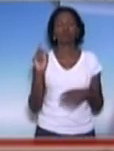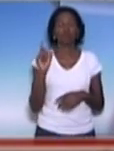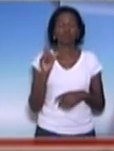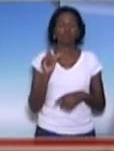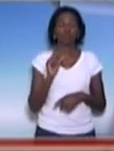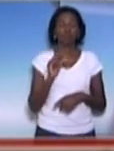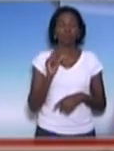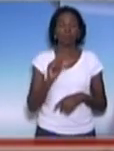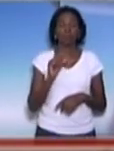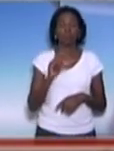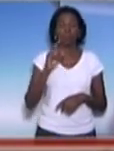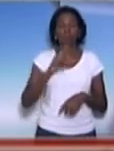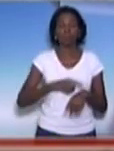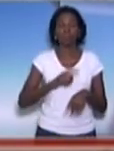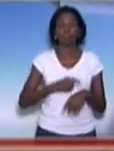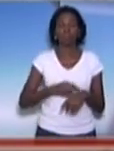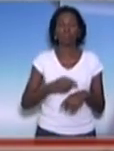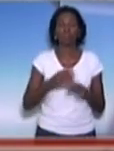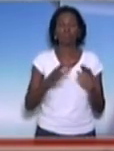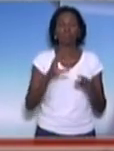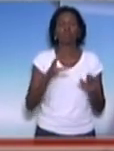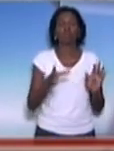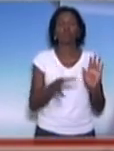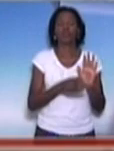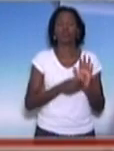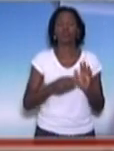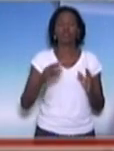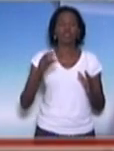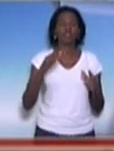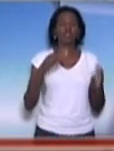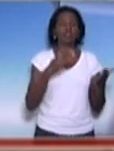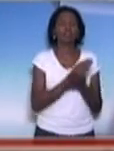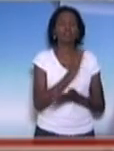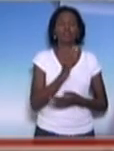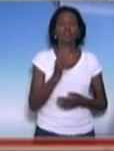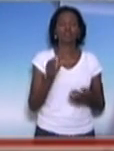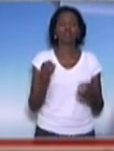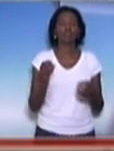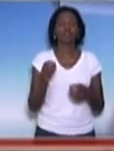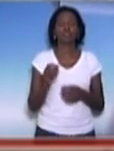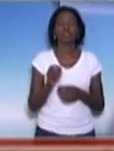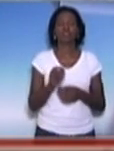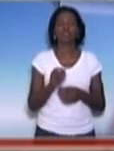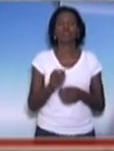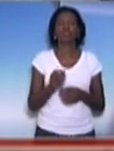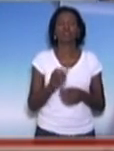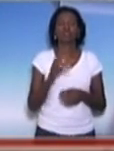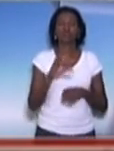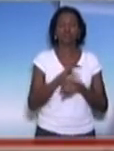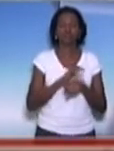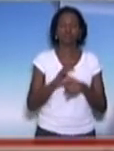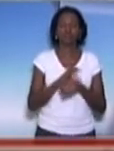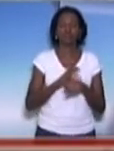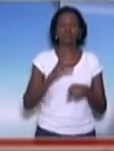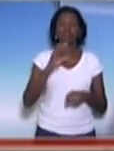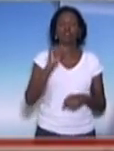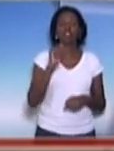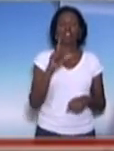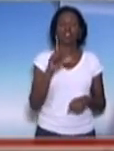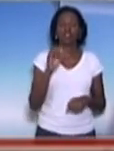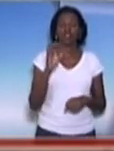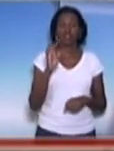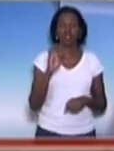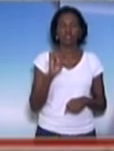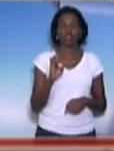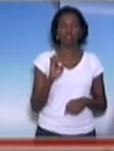Recentemente, foi aprovada uma emenda piorando a situação, considerada a emenda constitucional do calote,